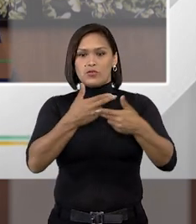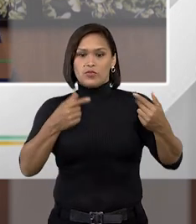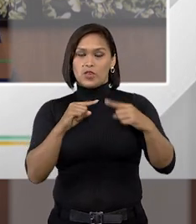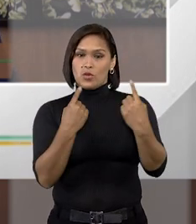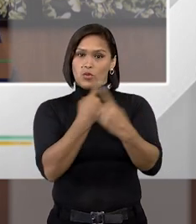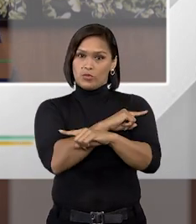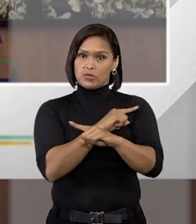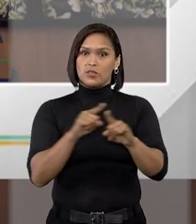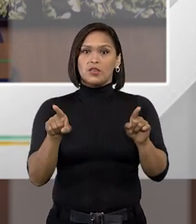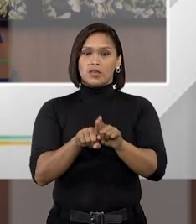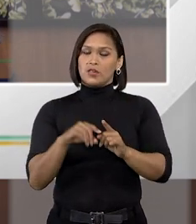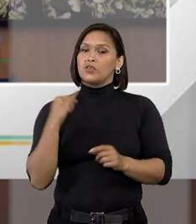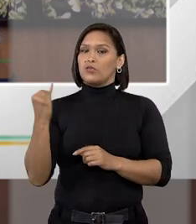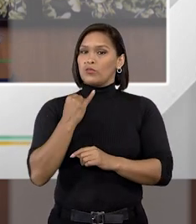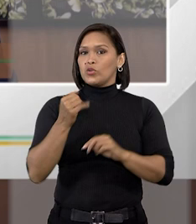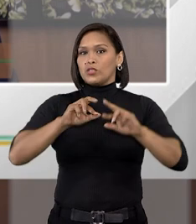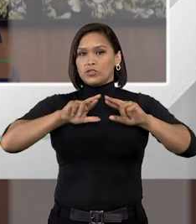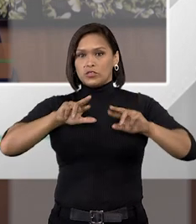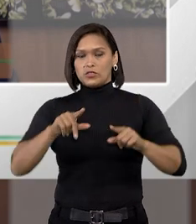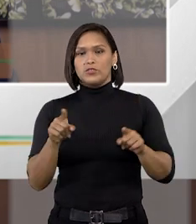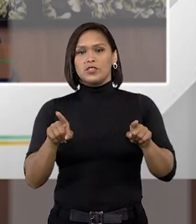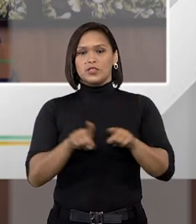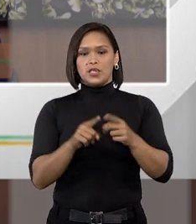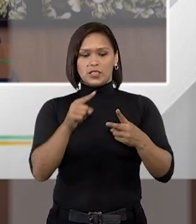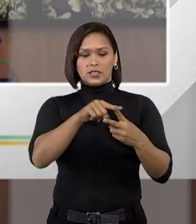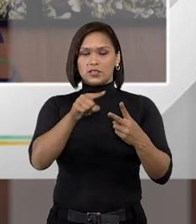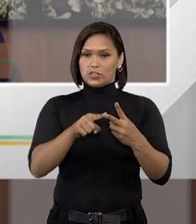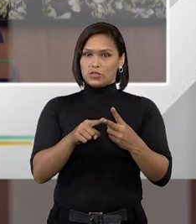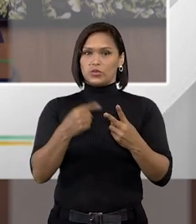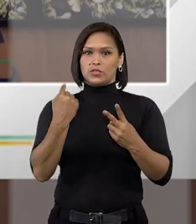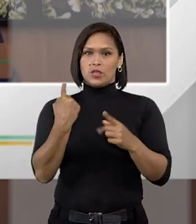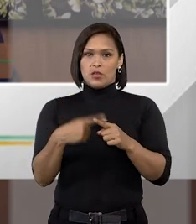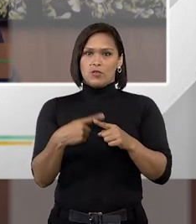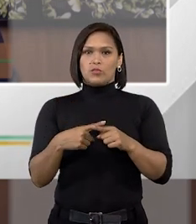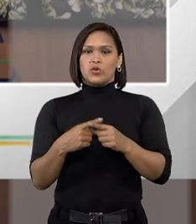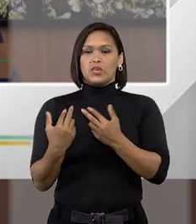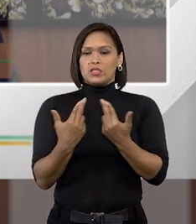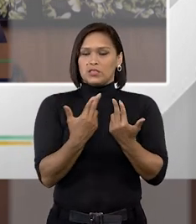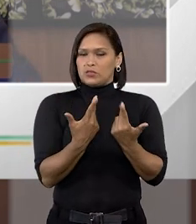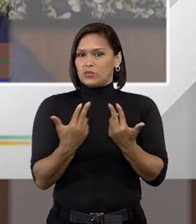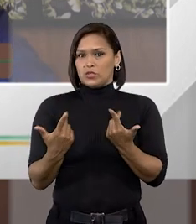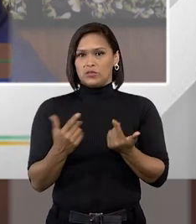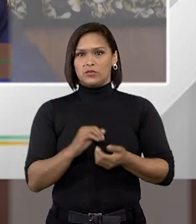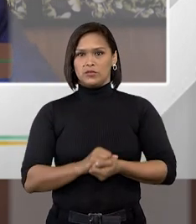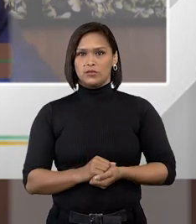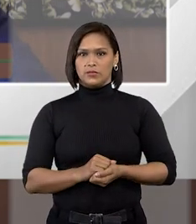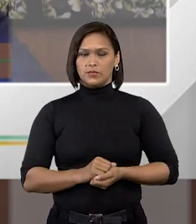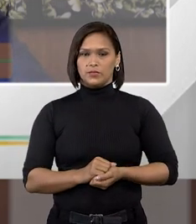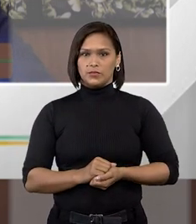então é bem importante a gente diferenciar essas duas categorias porque elas são bem distintas.